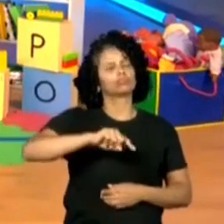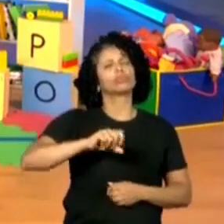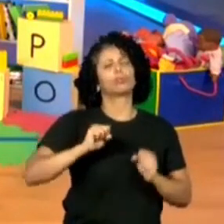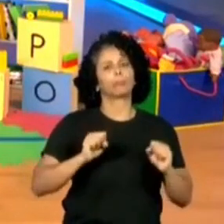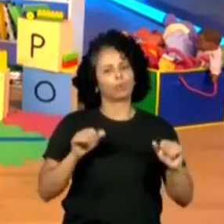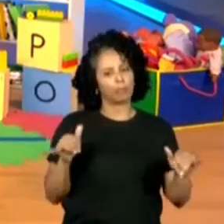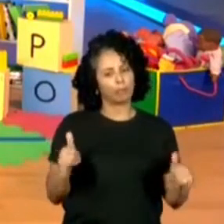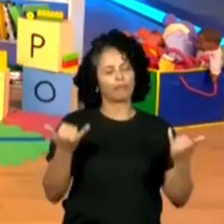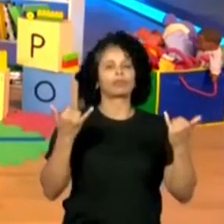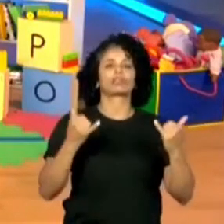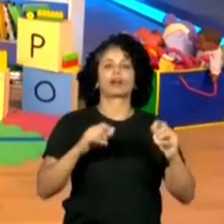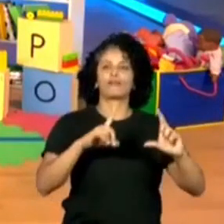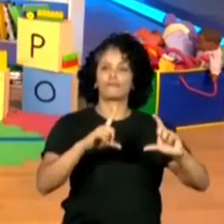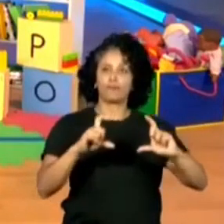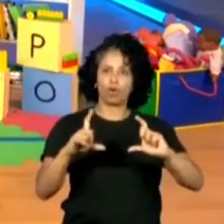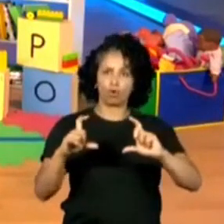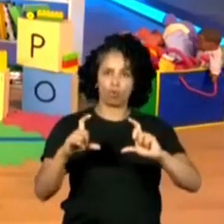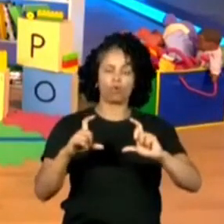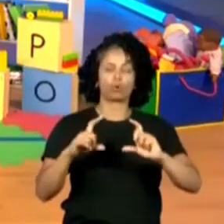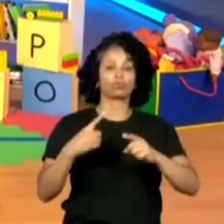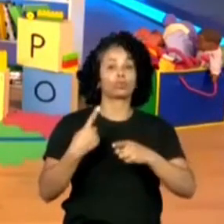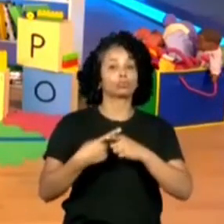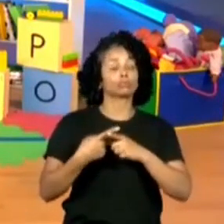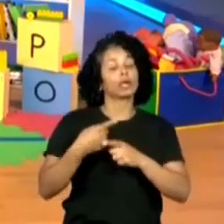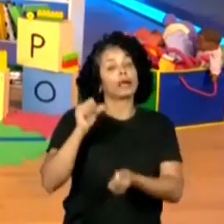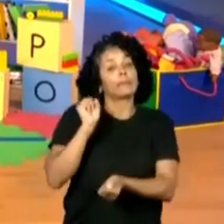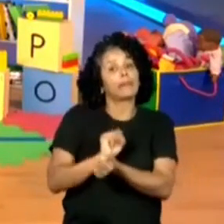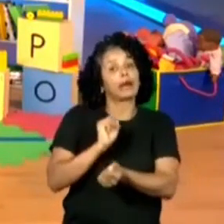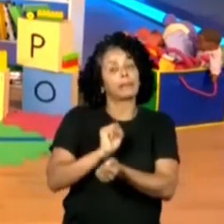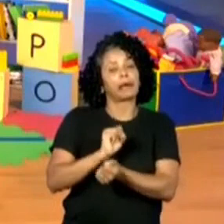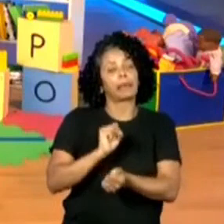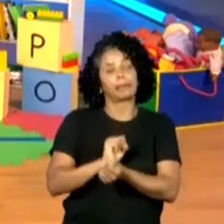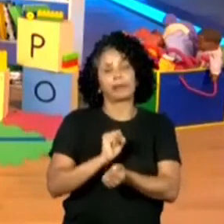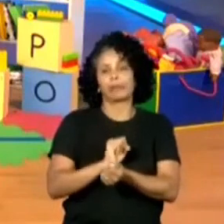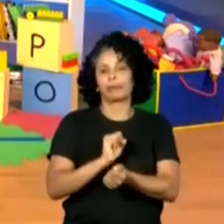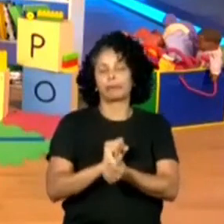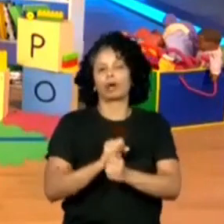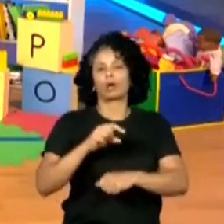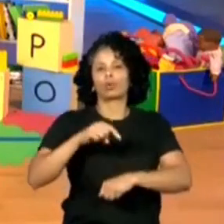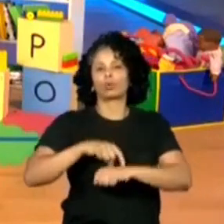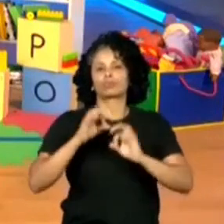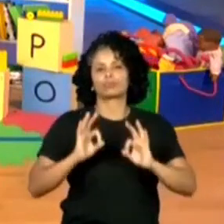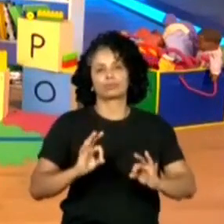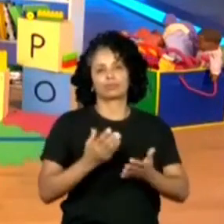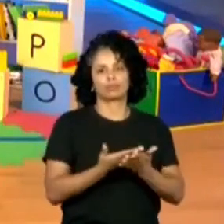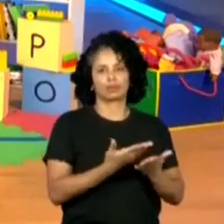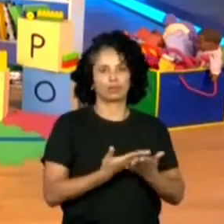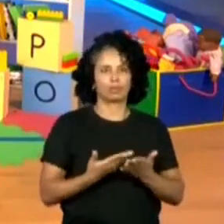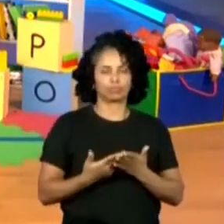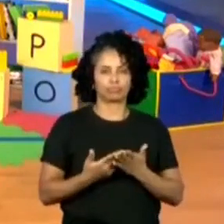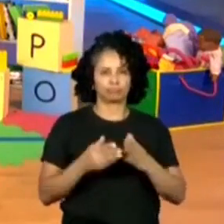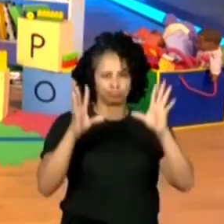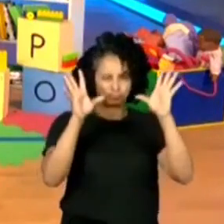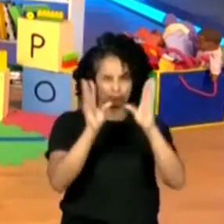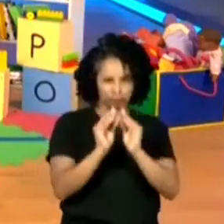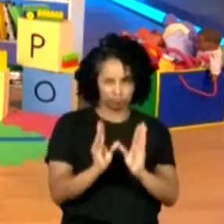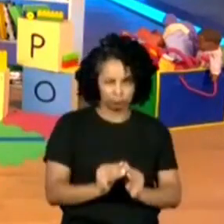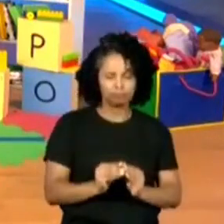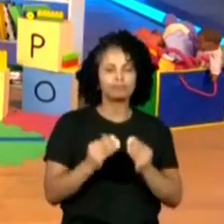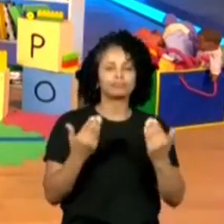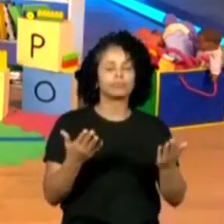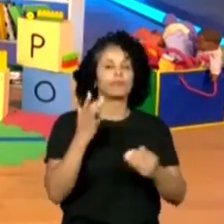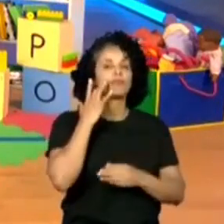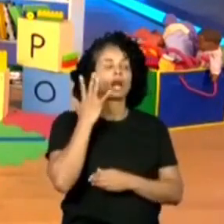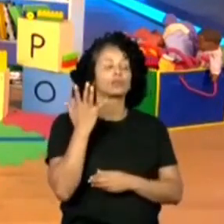da telinha, pra vocês guardarem o horário que vai ser de cada aula, tá ok? Mas assim, ó, vamos resumir pra ficar mais fácil? A